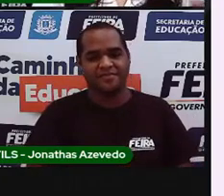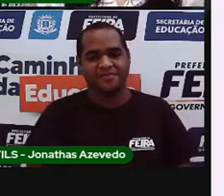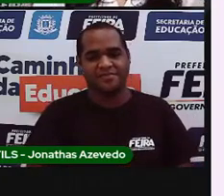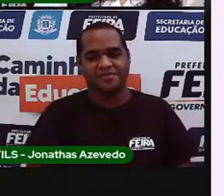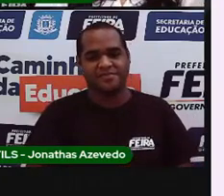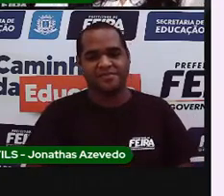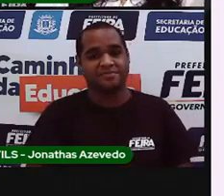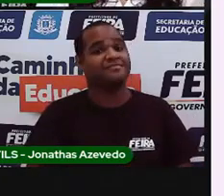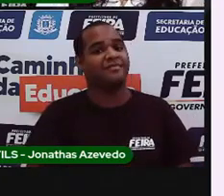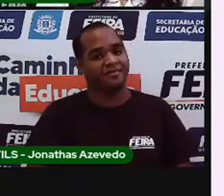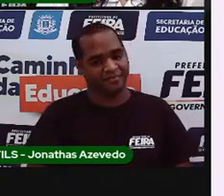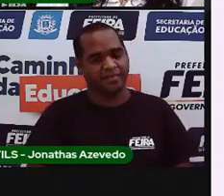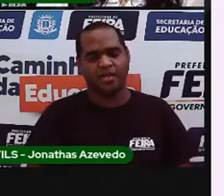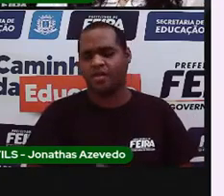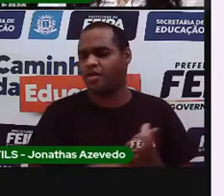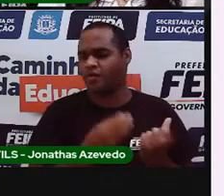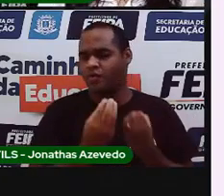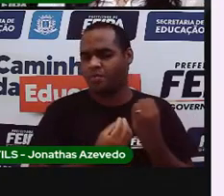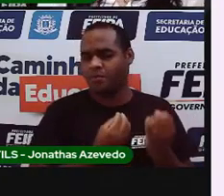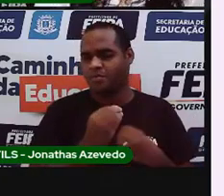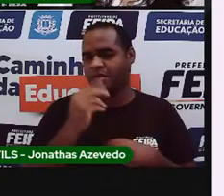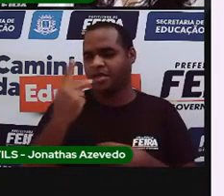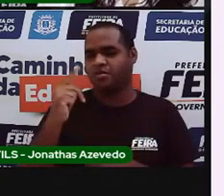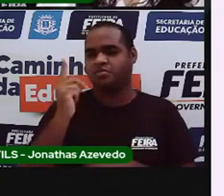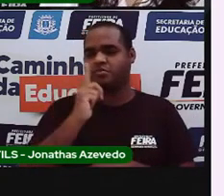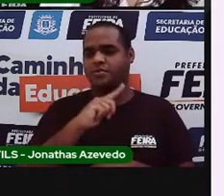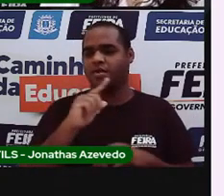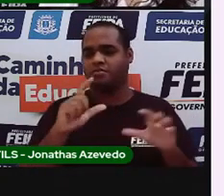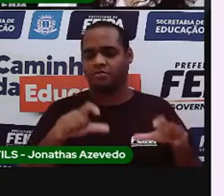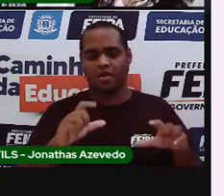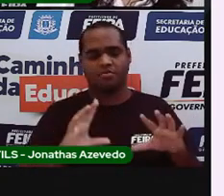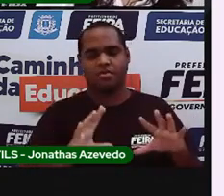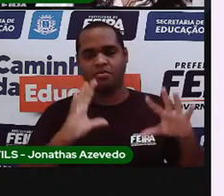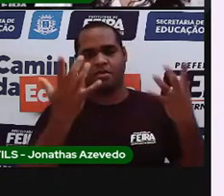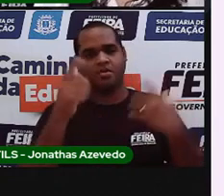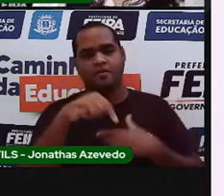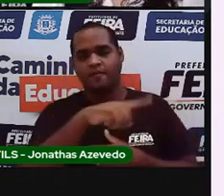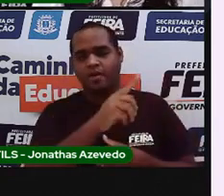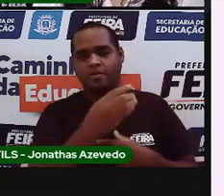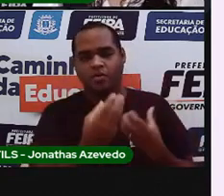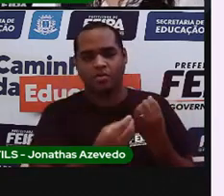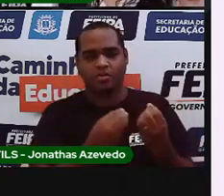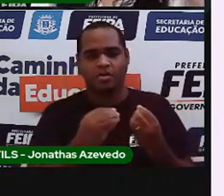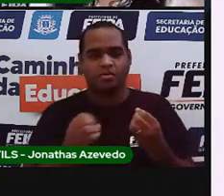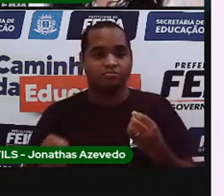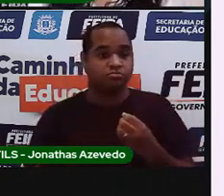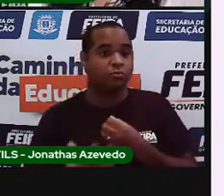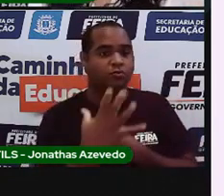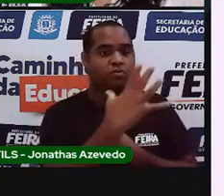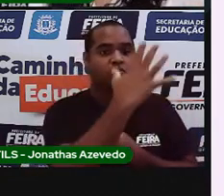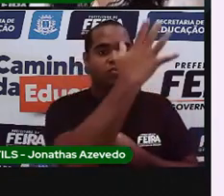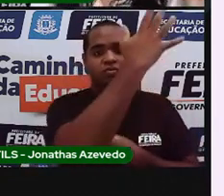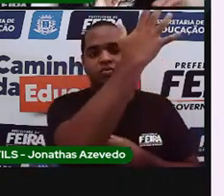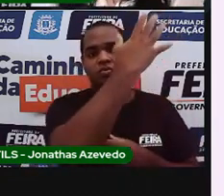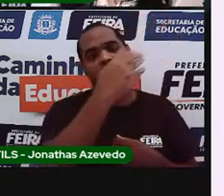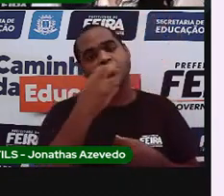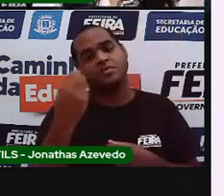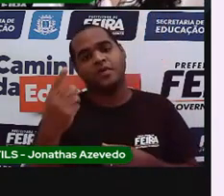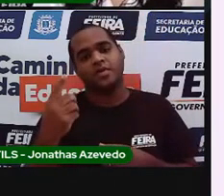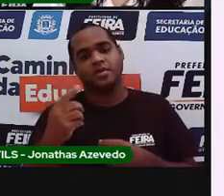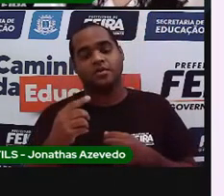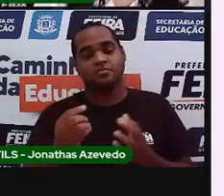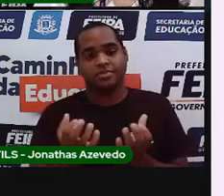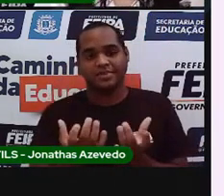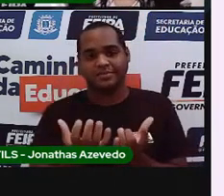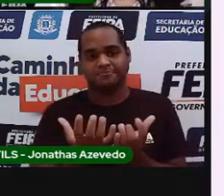E como o jabuti conseguiu ir à festa? Ele foi de foguete? Ele